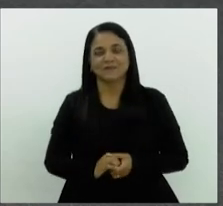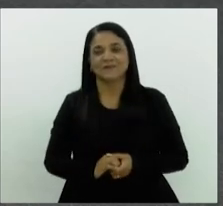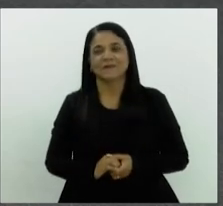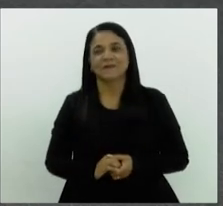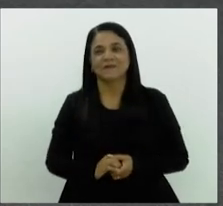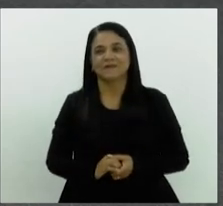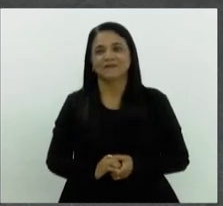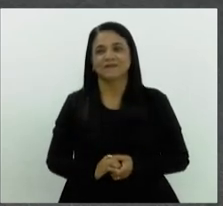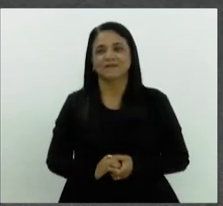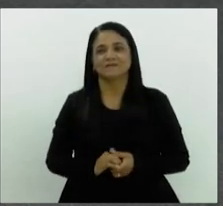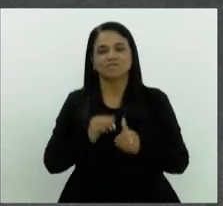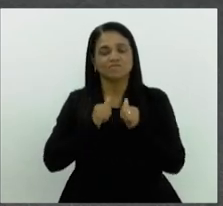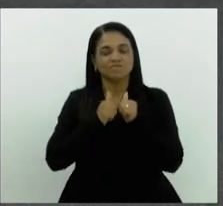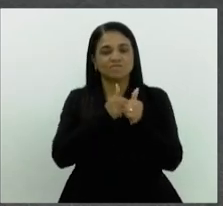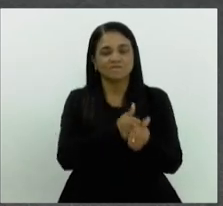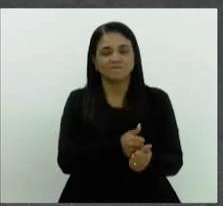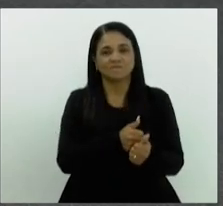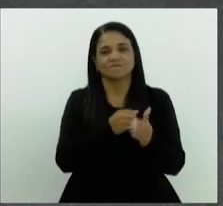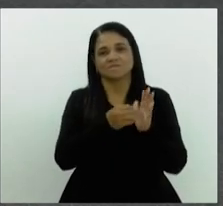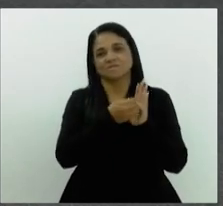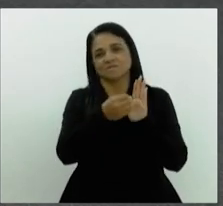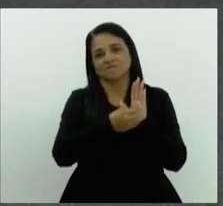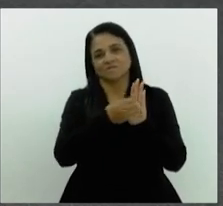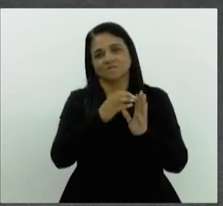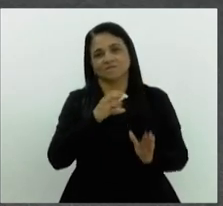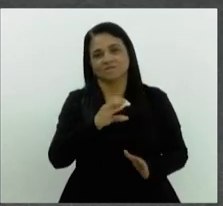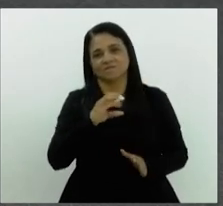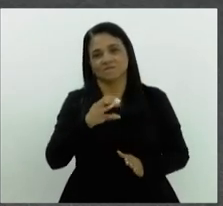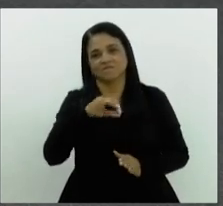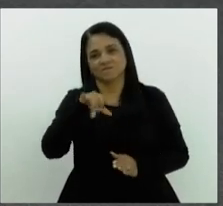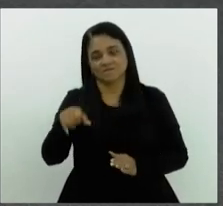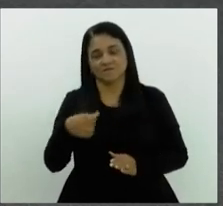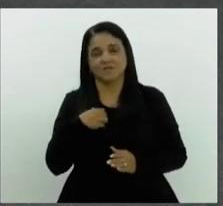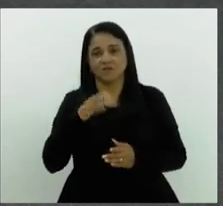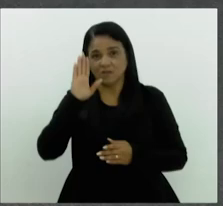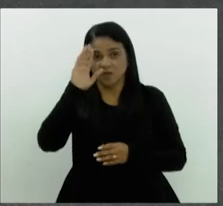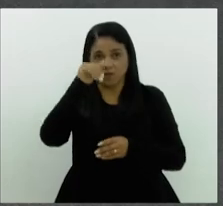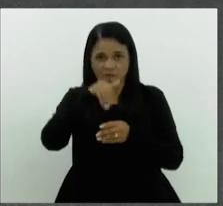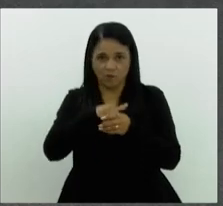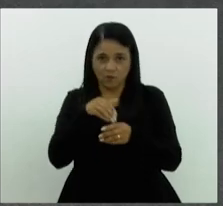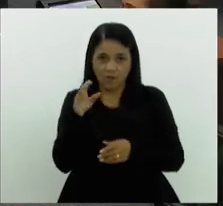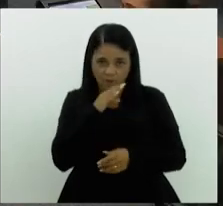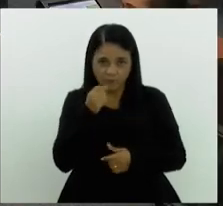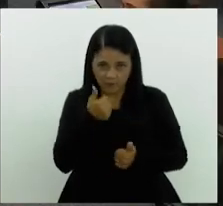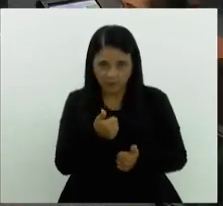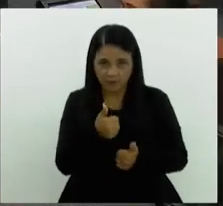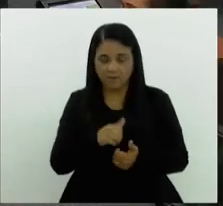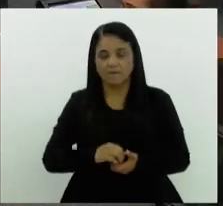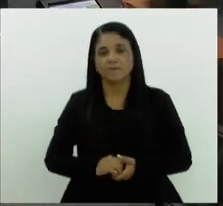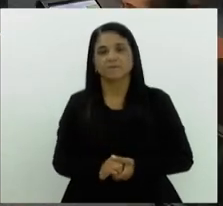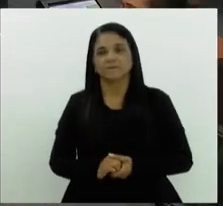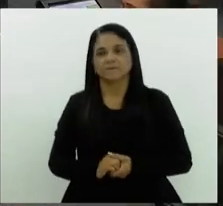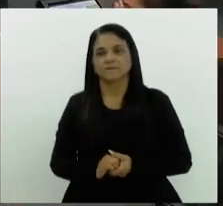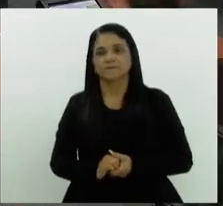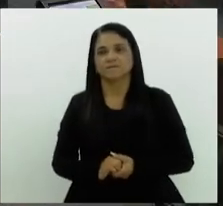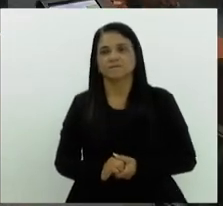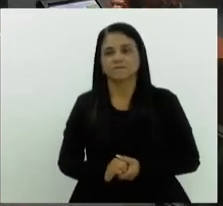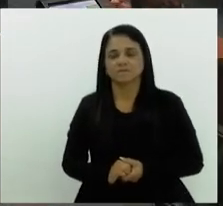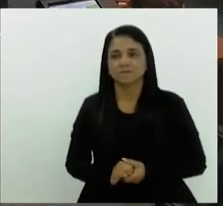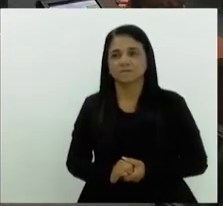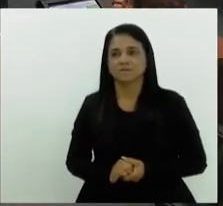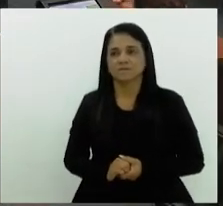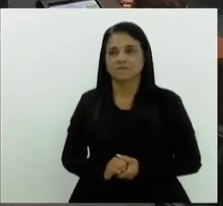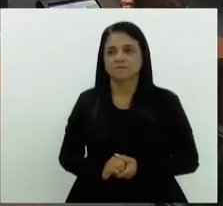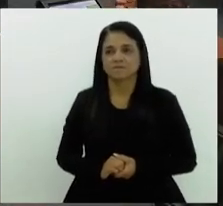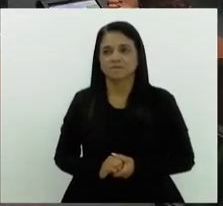questão, acompanha o parecer da CCJ e depois eu queria declarar o voto do meu projeto, rapidinho, tá? Claro. Bora. Não,